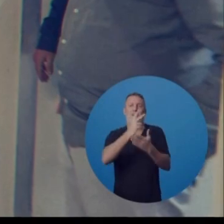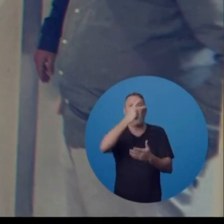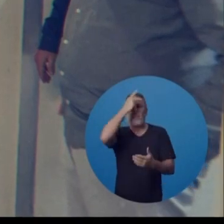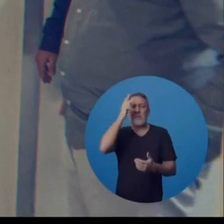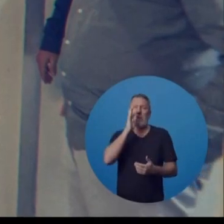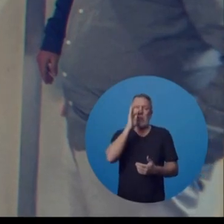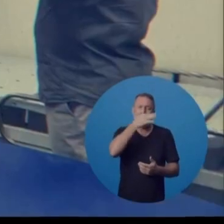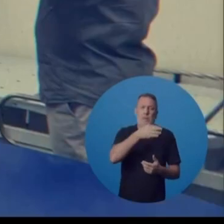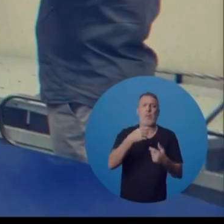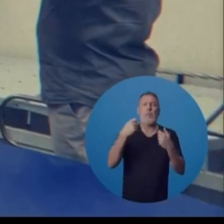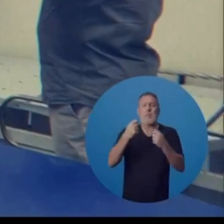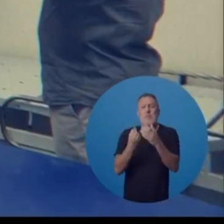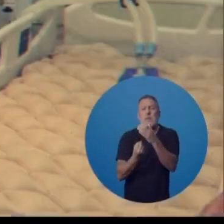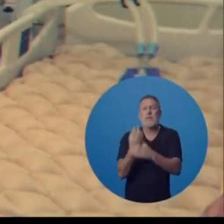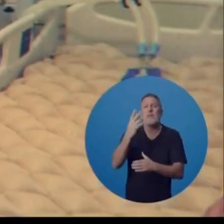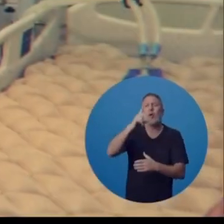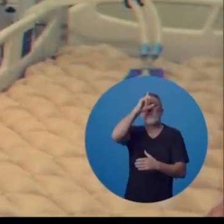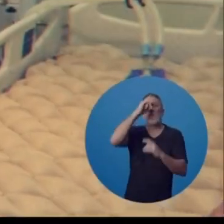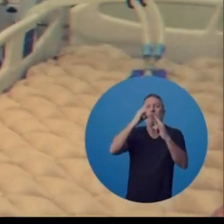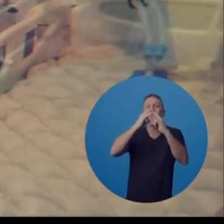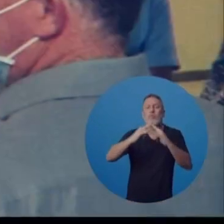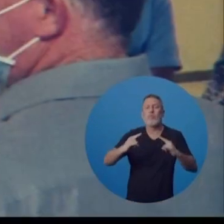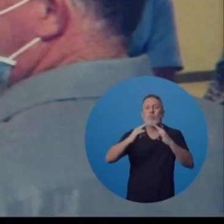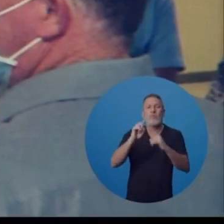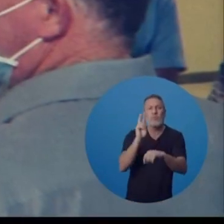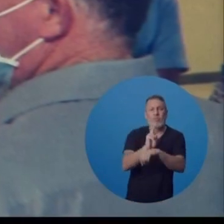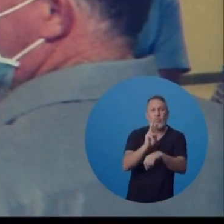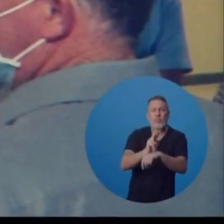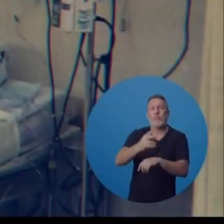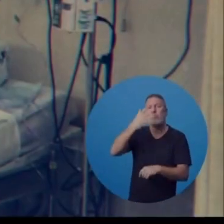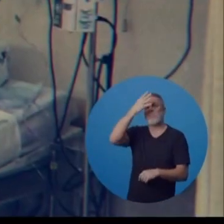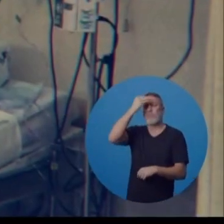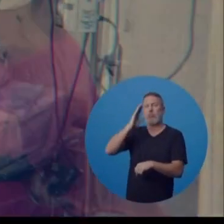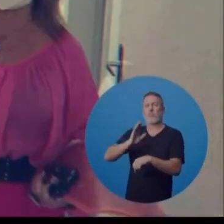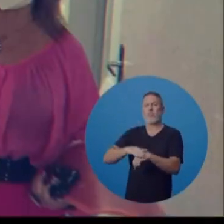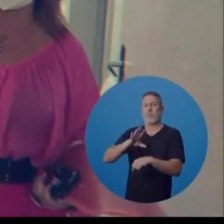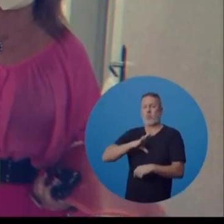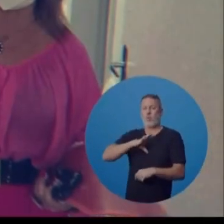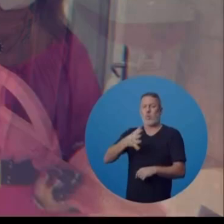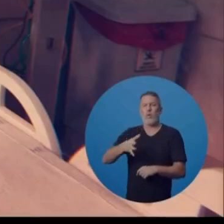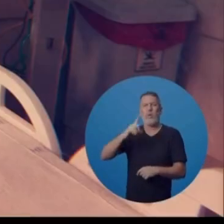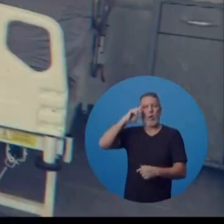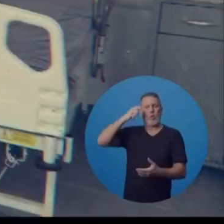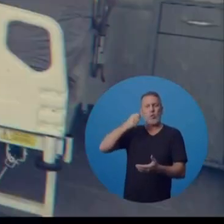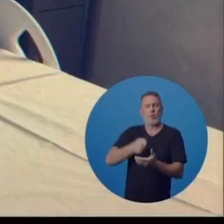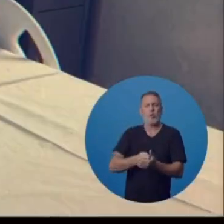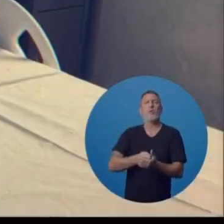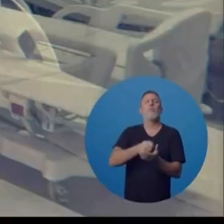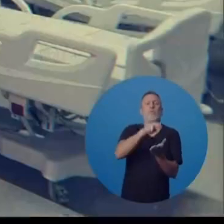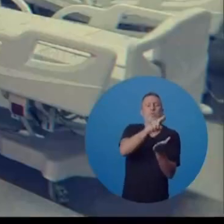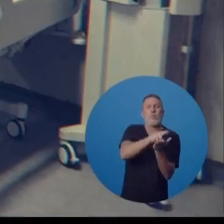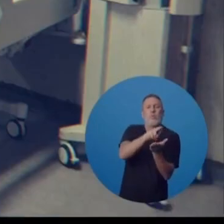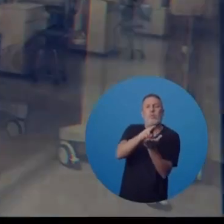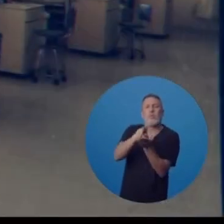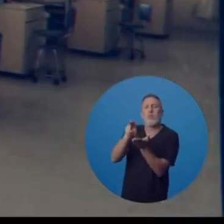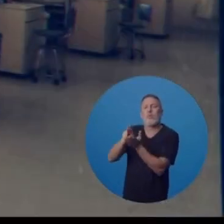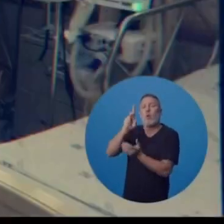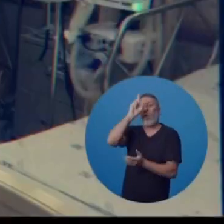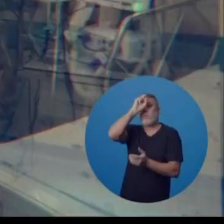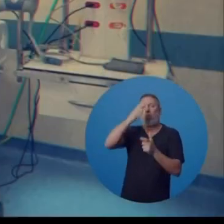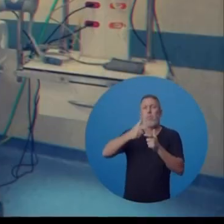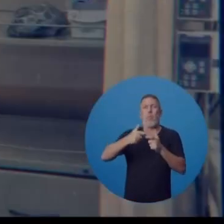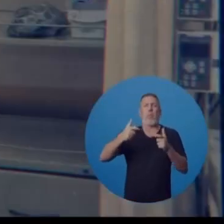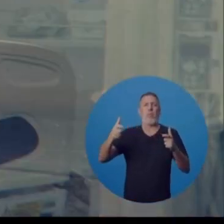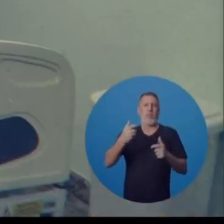alguns insistiam para que ele implantasse um hospital de campanha, o governo Casa Grande teve coragem para decidir aumentar o número de